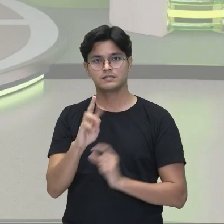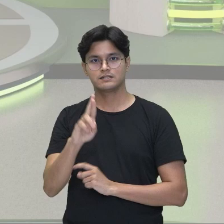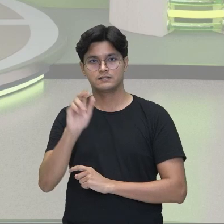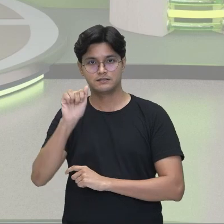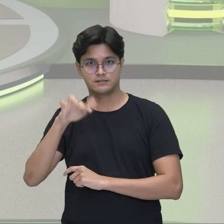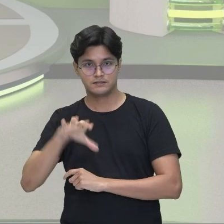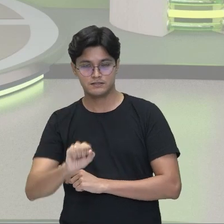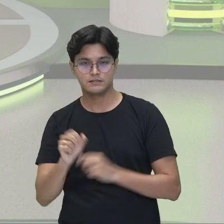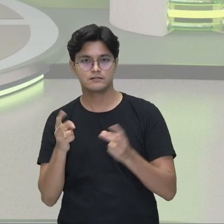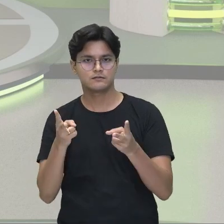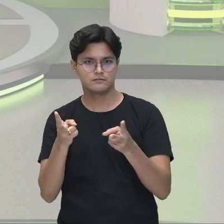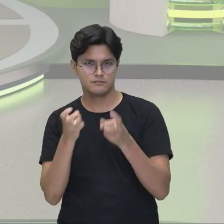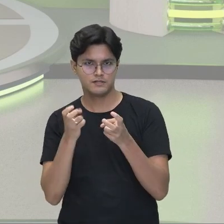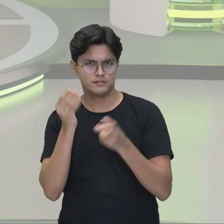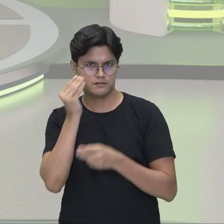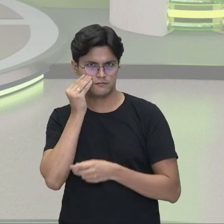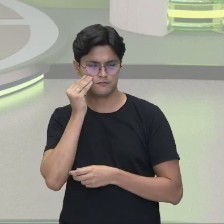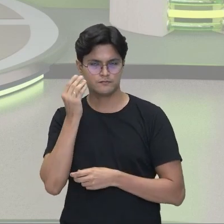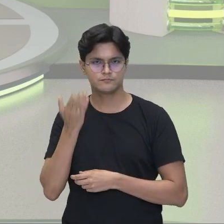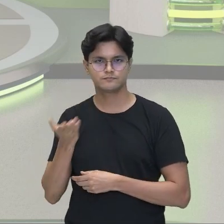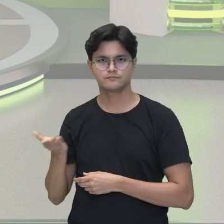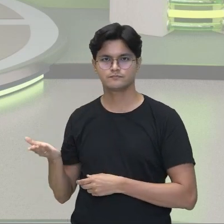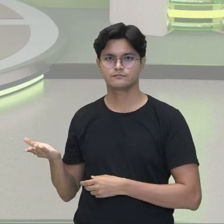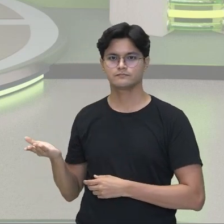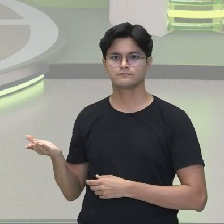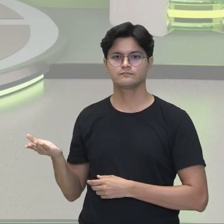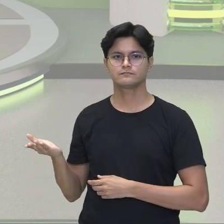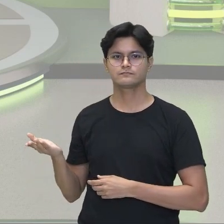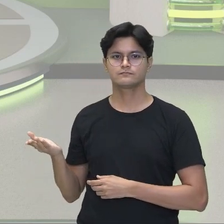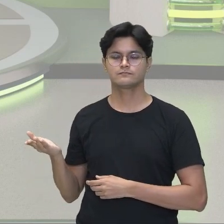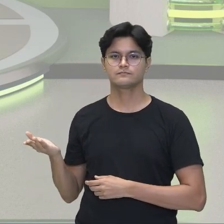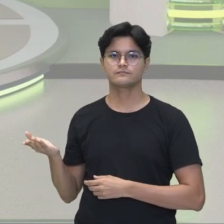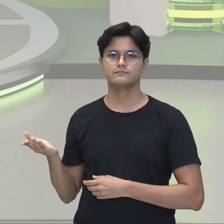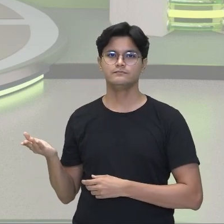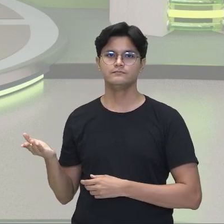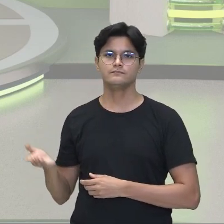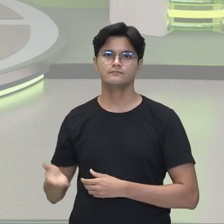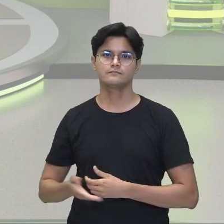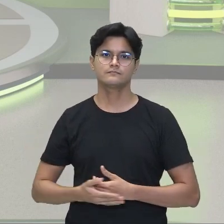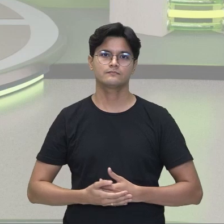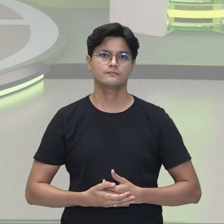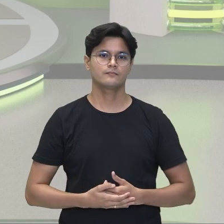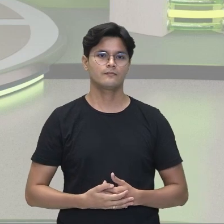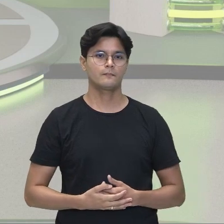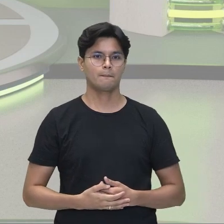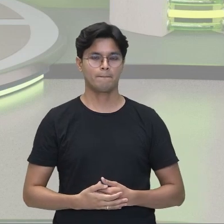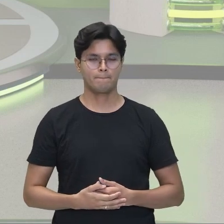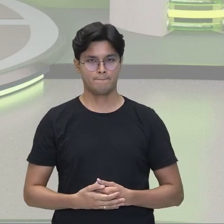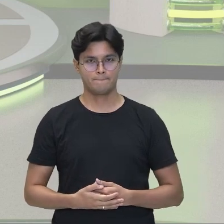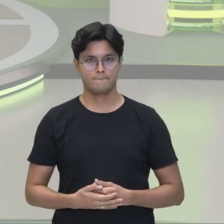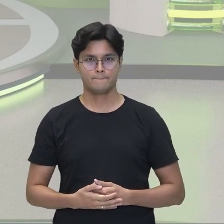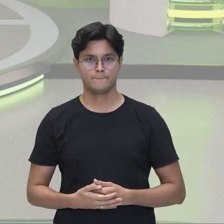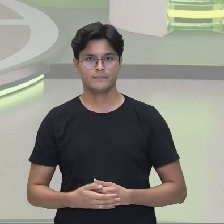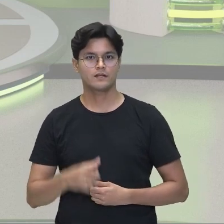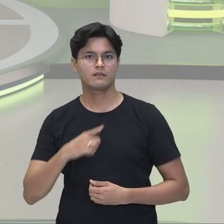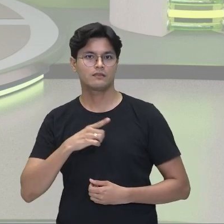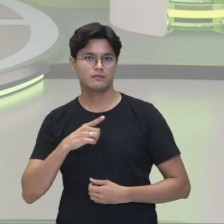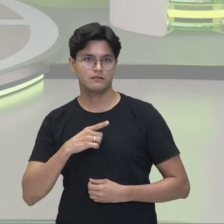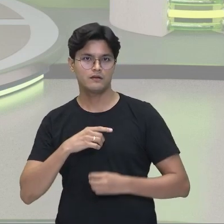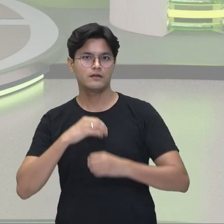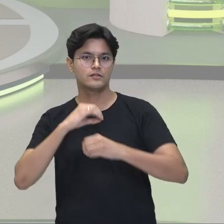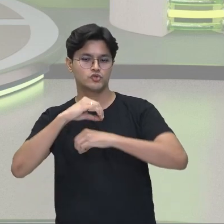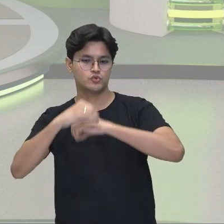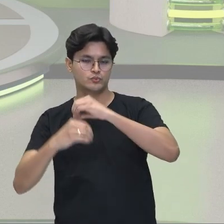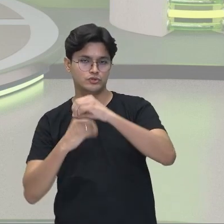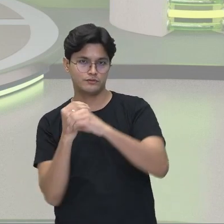Observem aqui comigo. Olha onde está o ligante aqui, né, o ligante